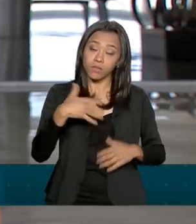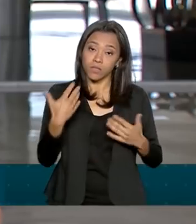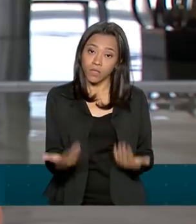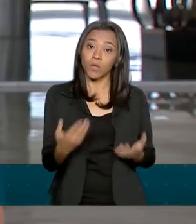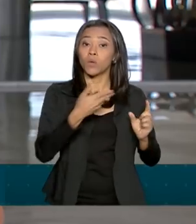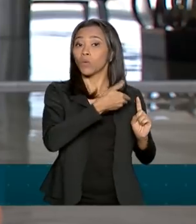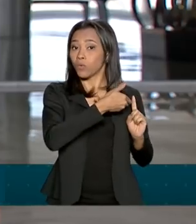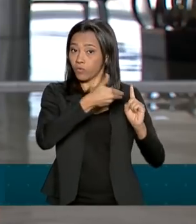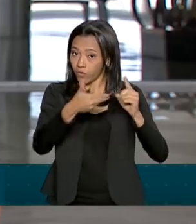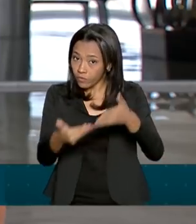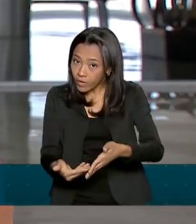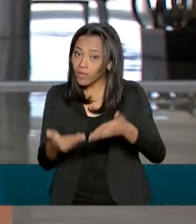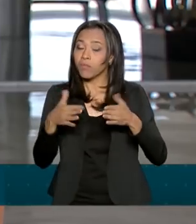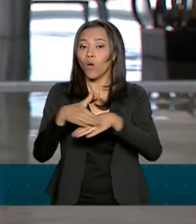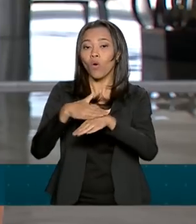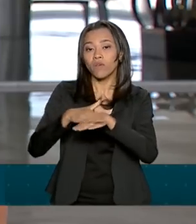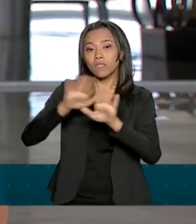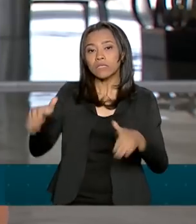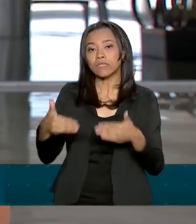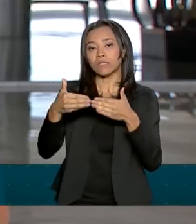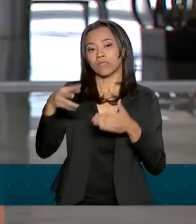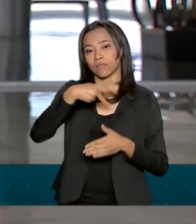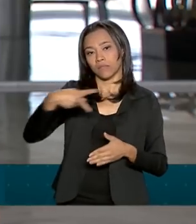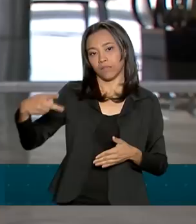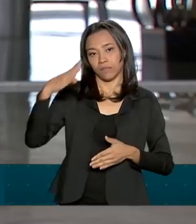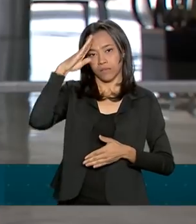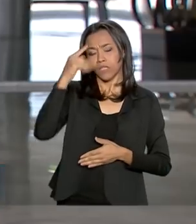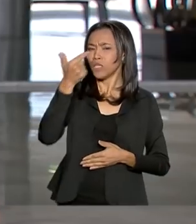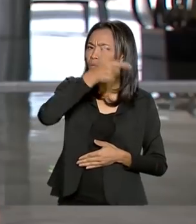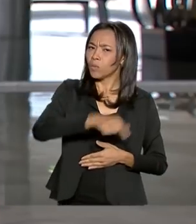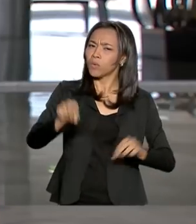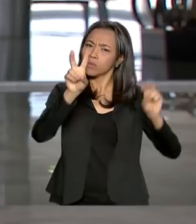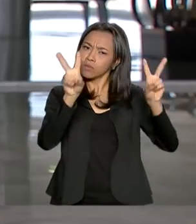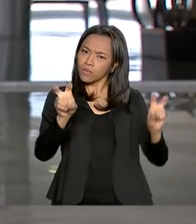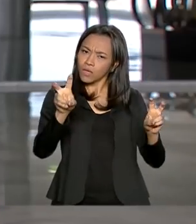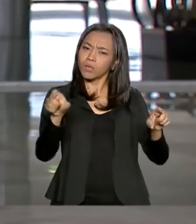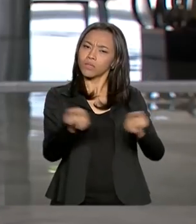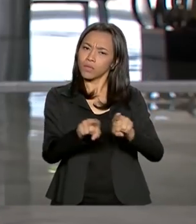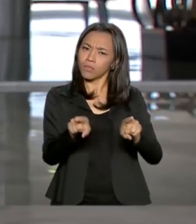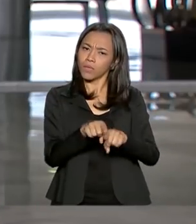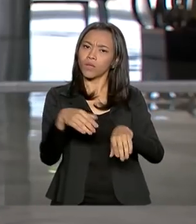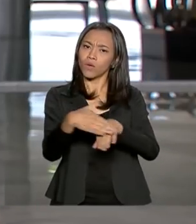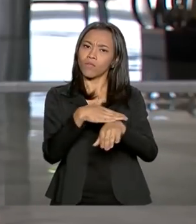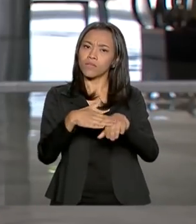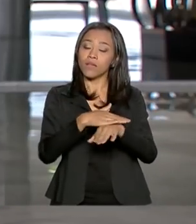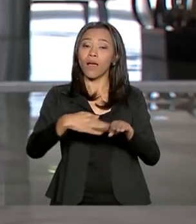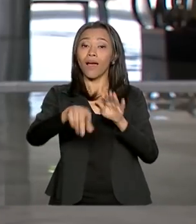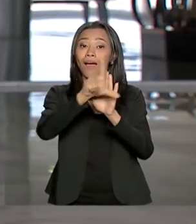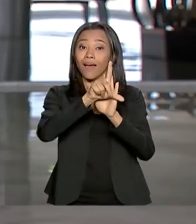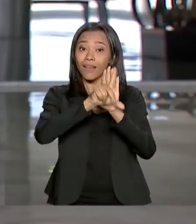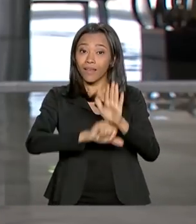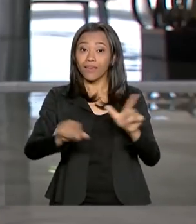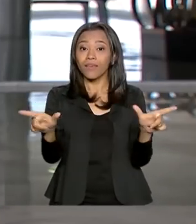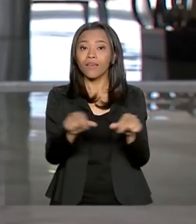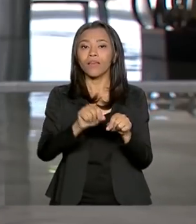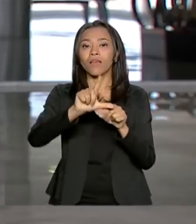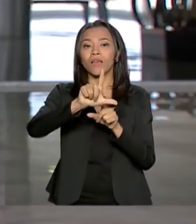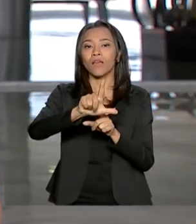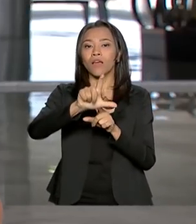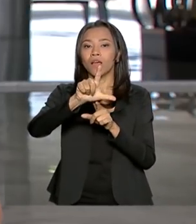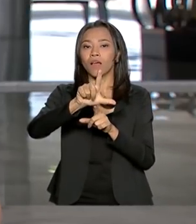conversar com o presidente e um outro assunto que pode ser tratado entre os dois deve ser a Lei de Diretrizes Orçamentárias